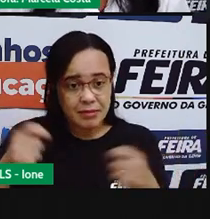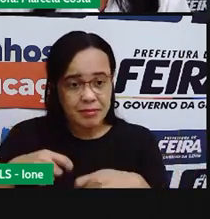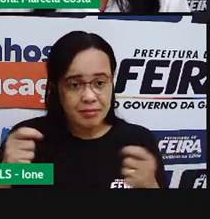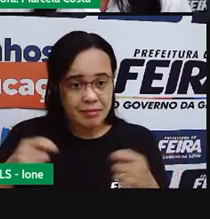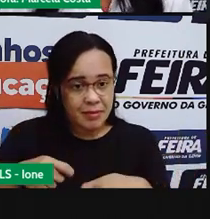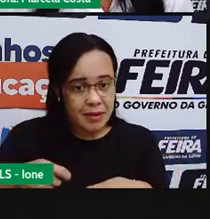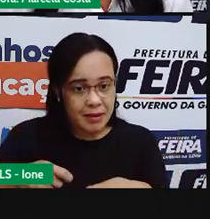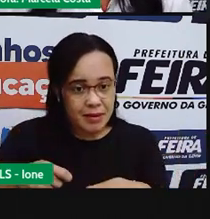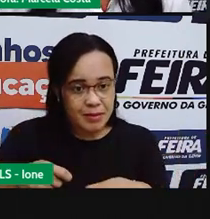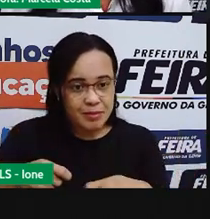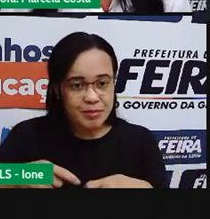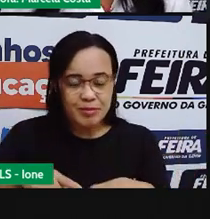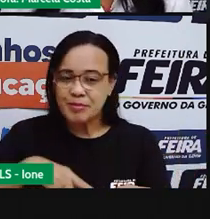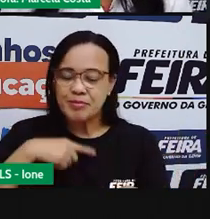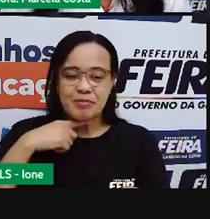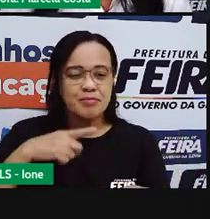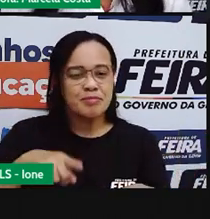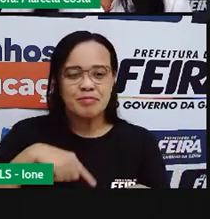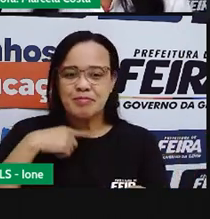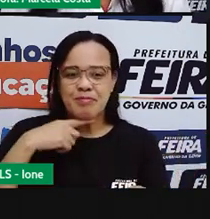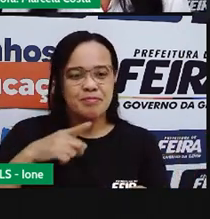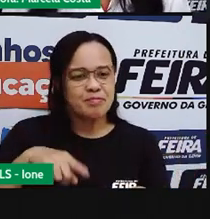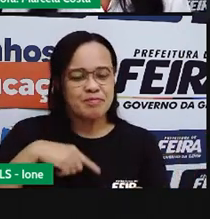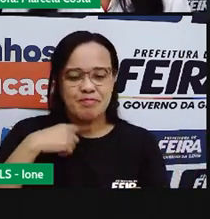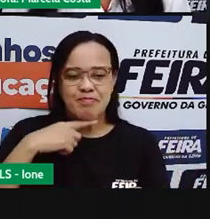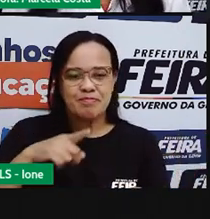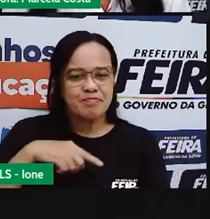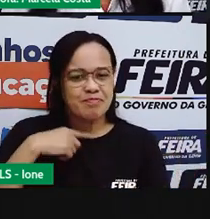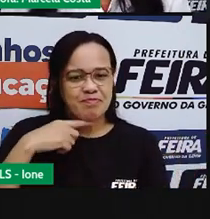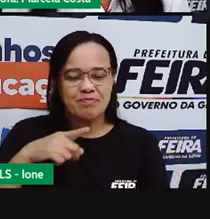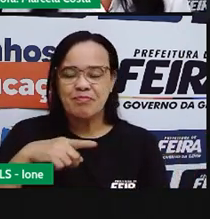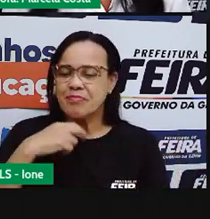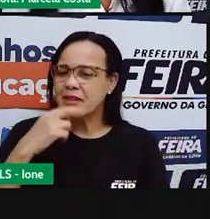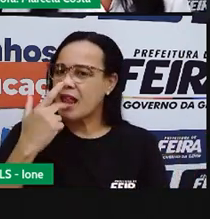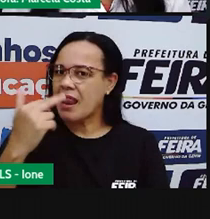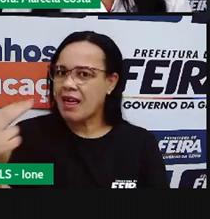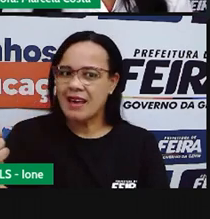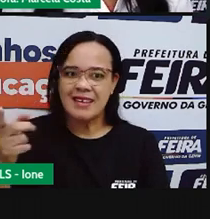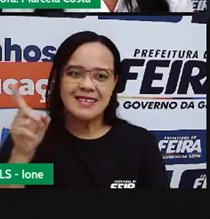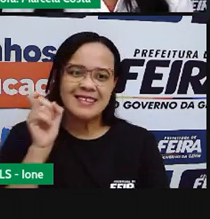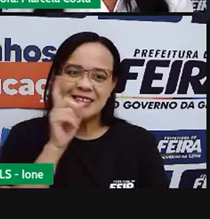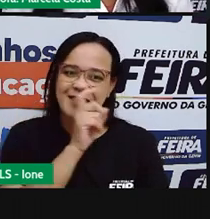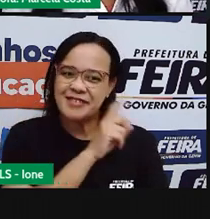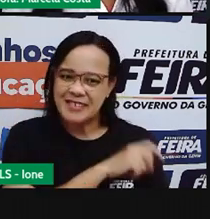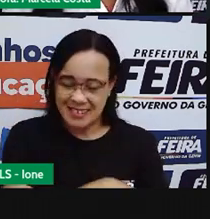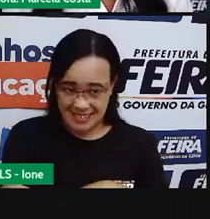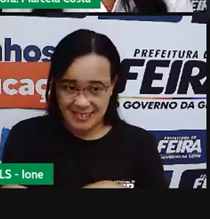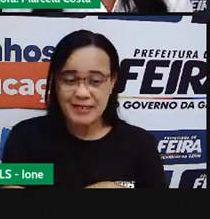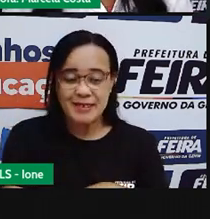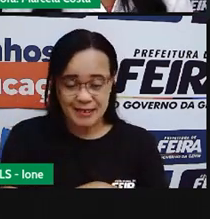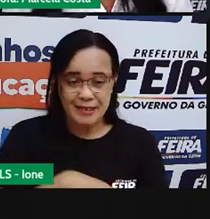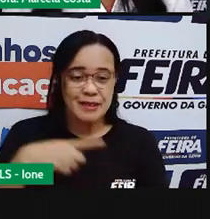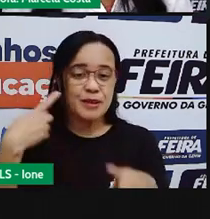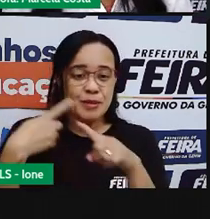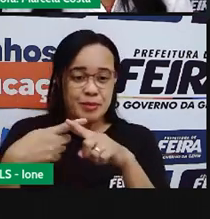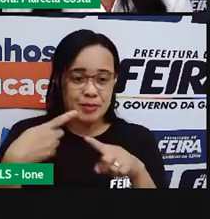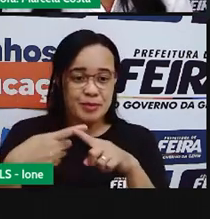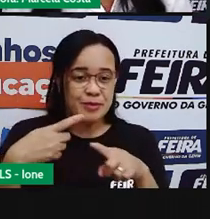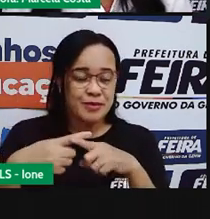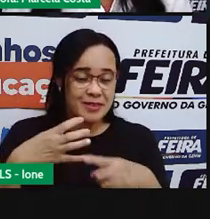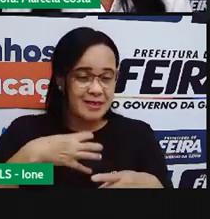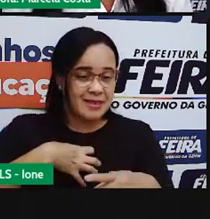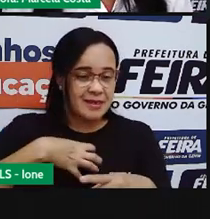Rápido É Aí Que você Percebe O Travalinho Pela Semelhança Pela